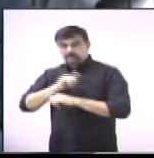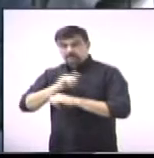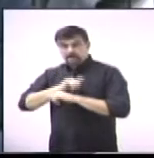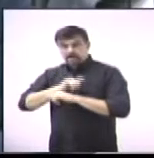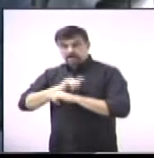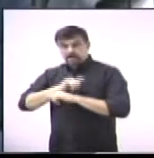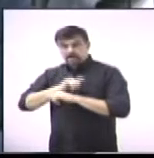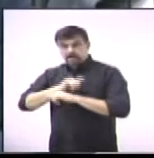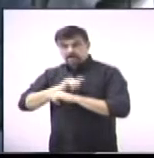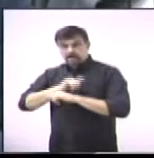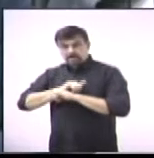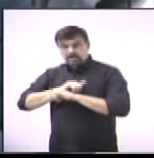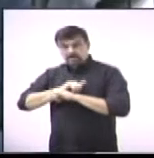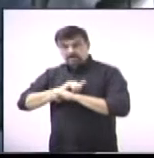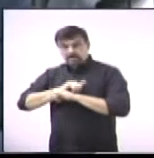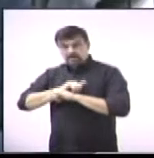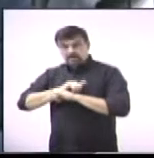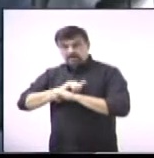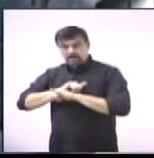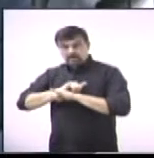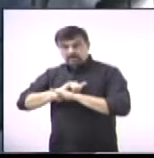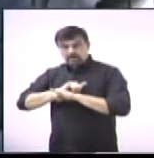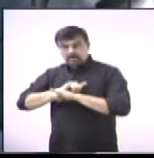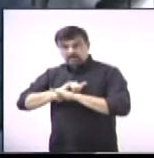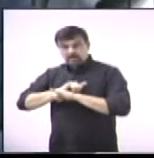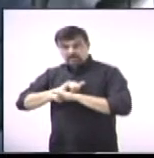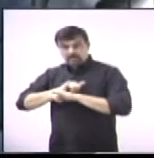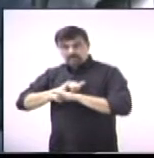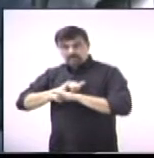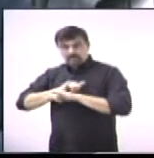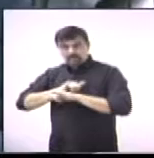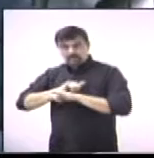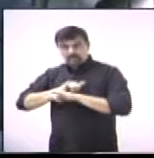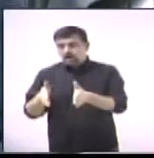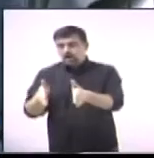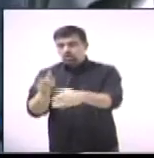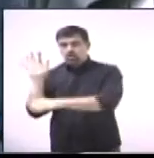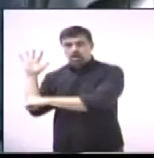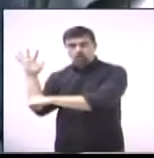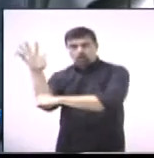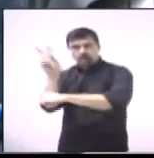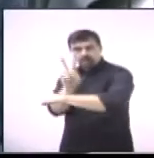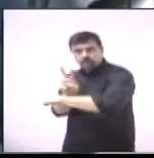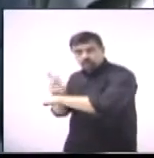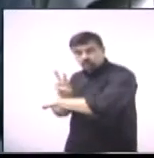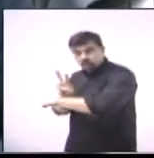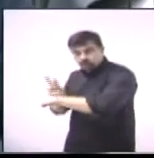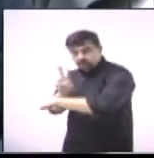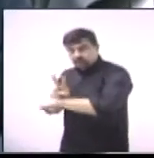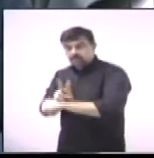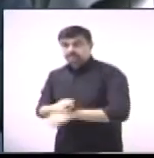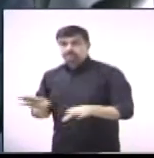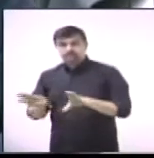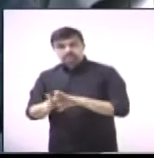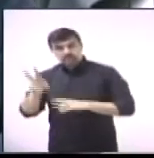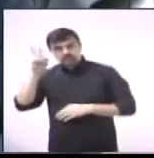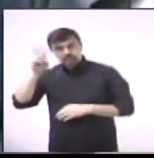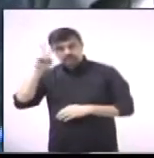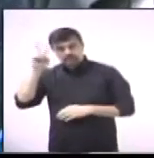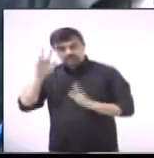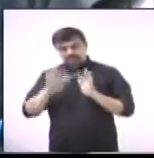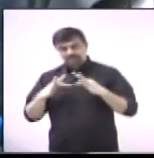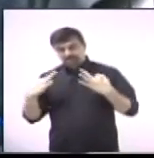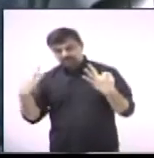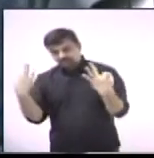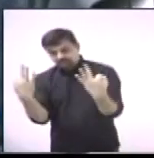nas margens dos nossos rios. e finalizo aí, deixando um pesar aí a família Petrobon,